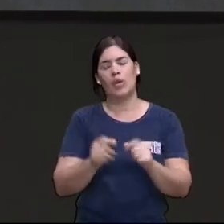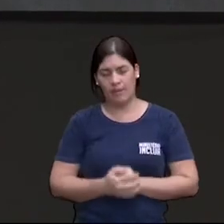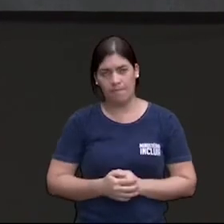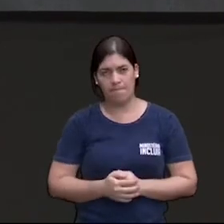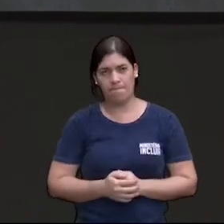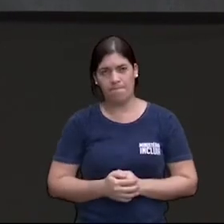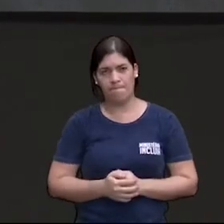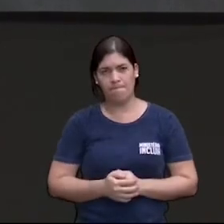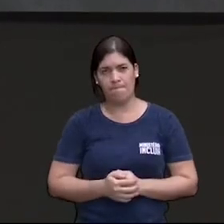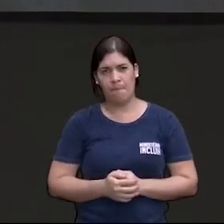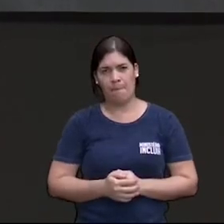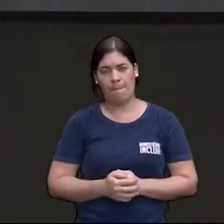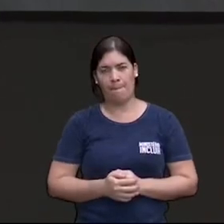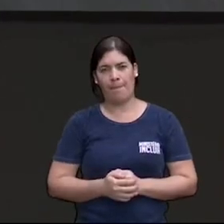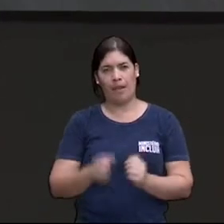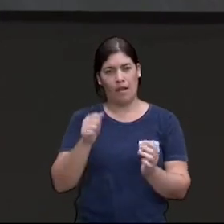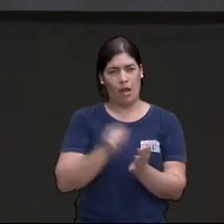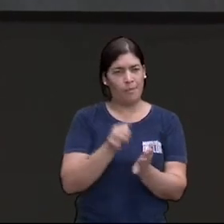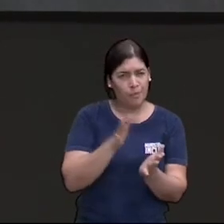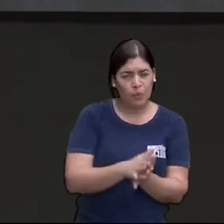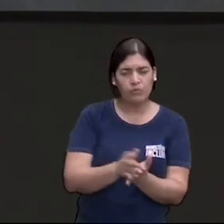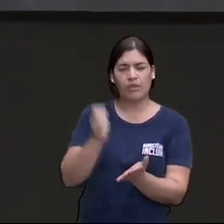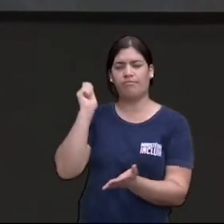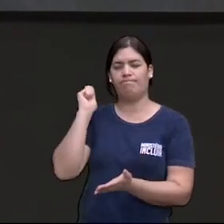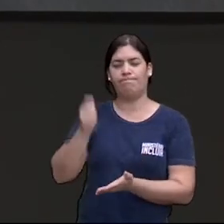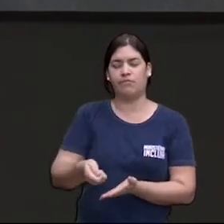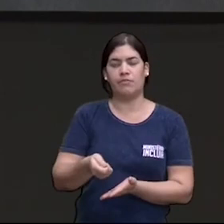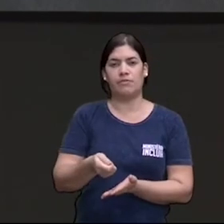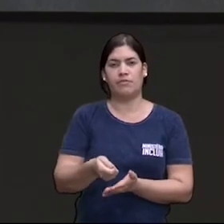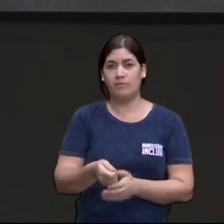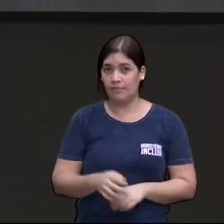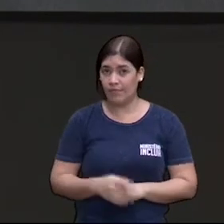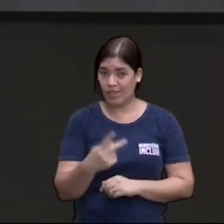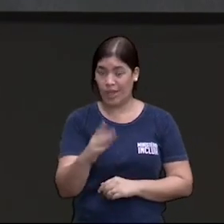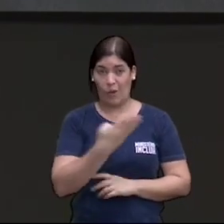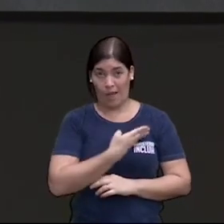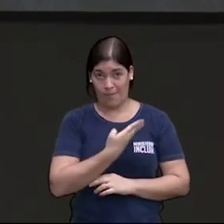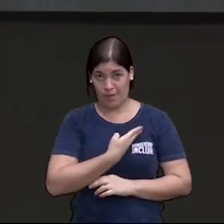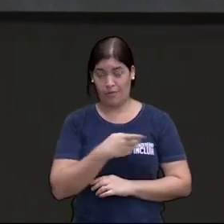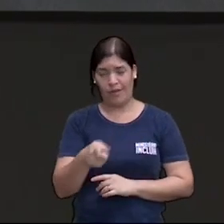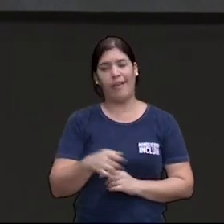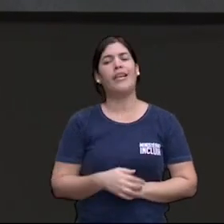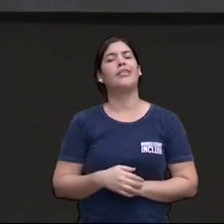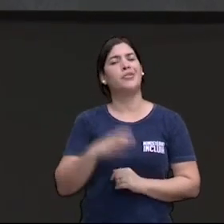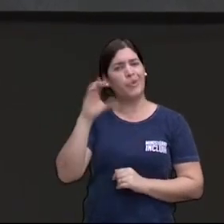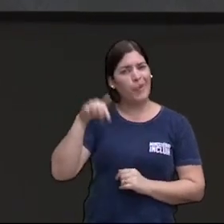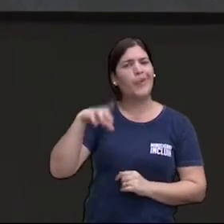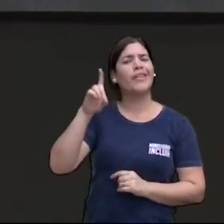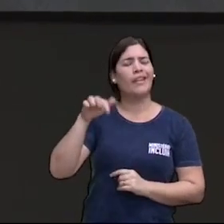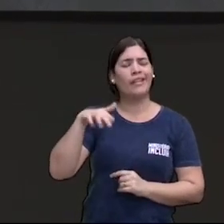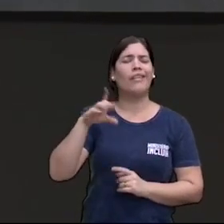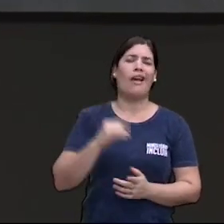pesada multa ao seu amigo o seu amigo foi condenado a pagar um